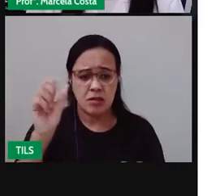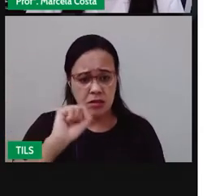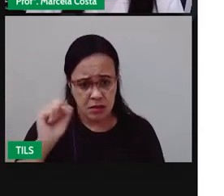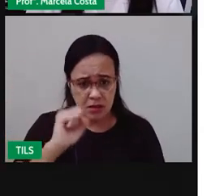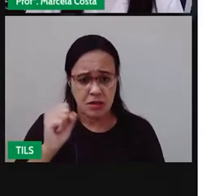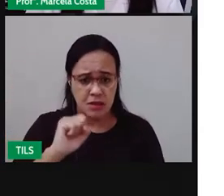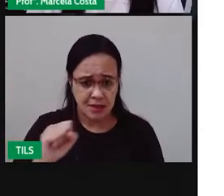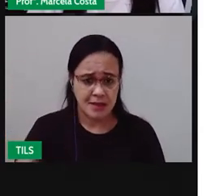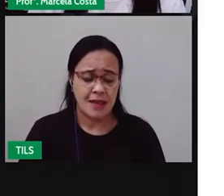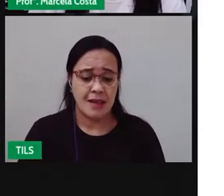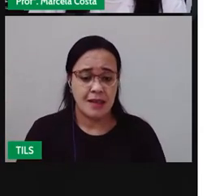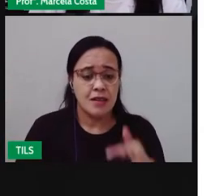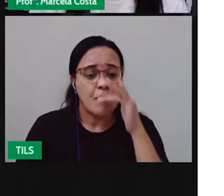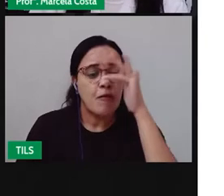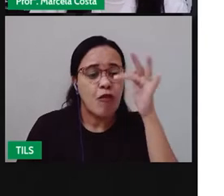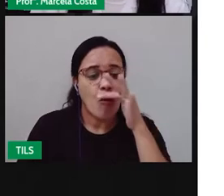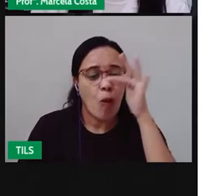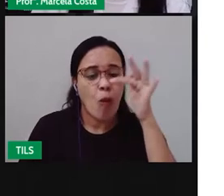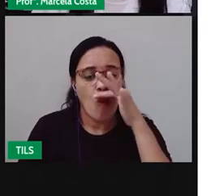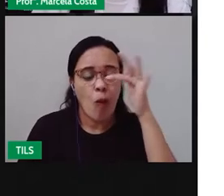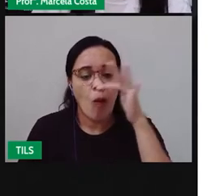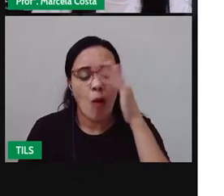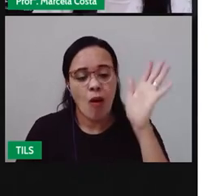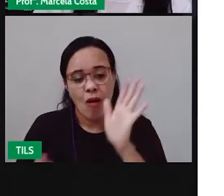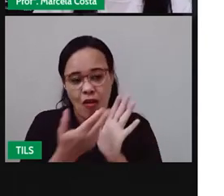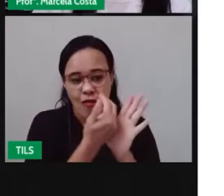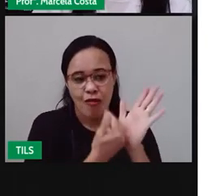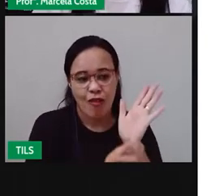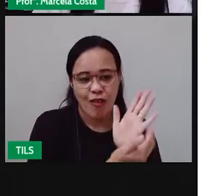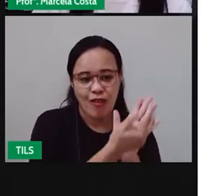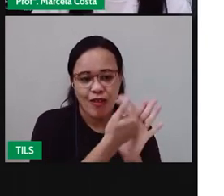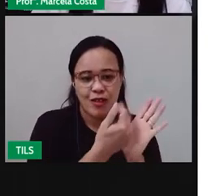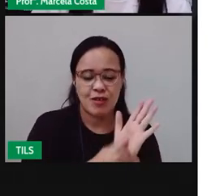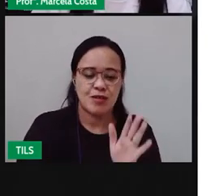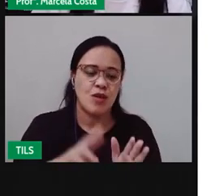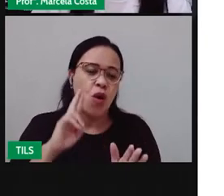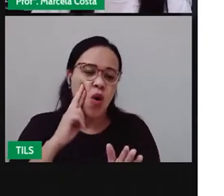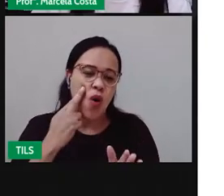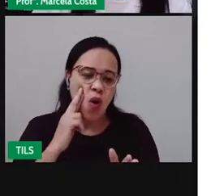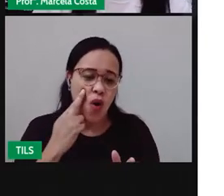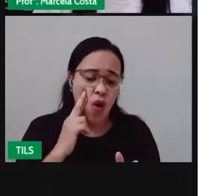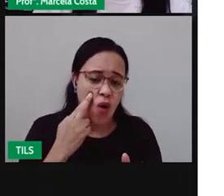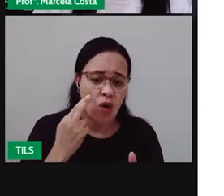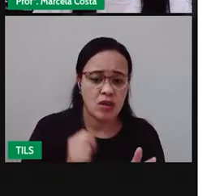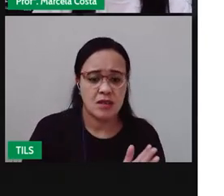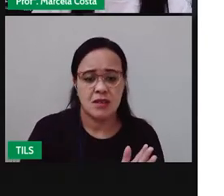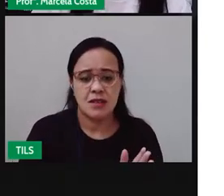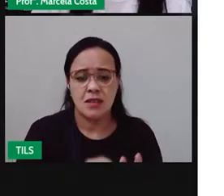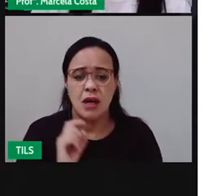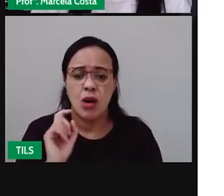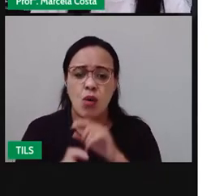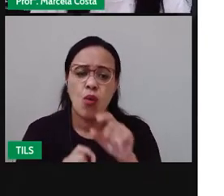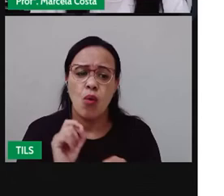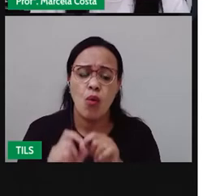olha aqui embaixo outras imagens tá vendo rosas do deserto tem aqui